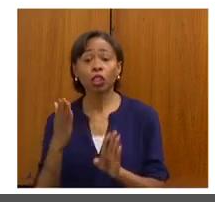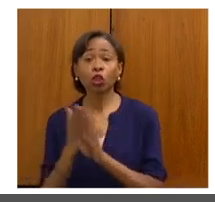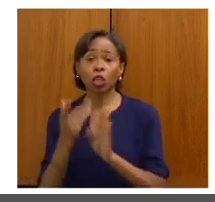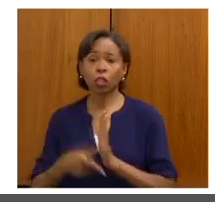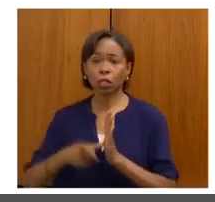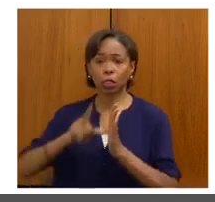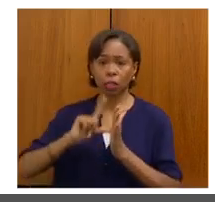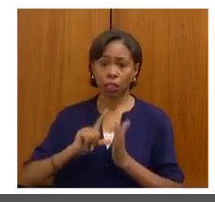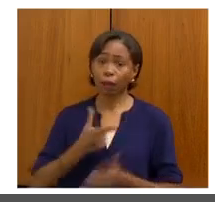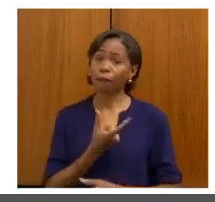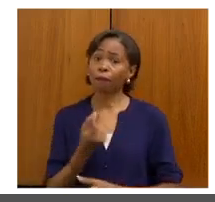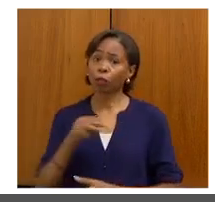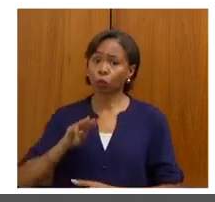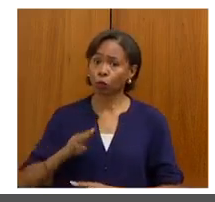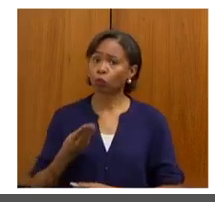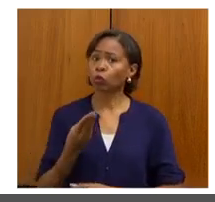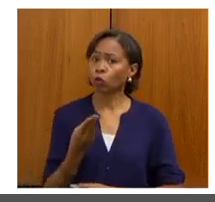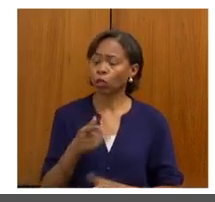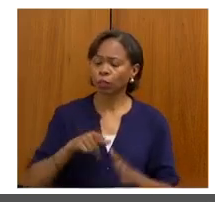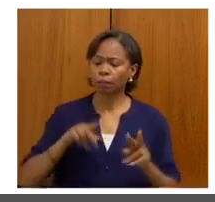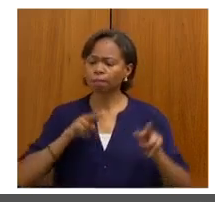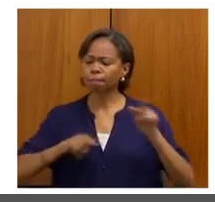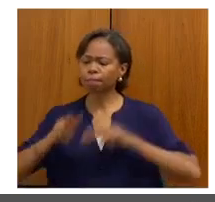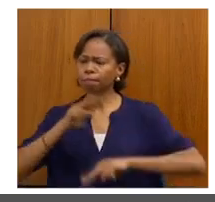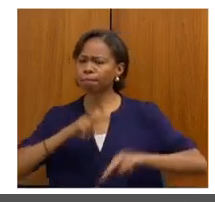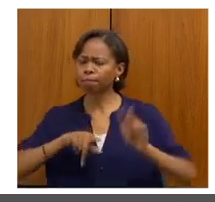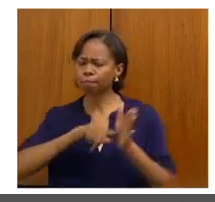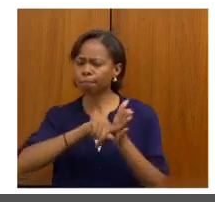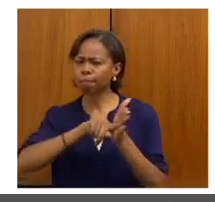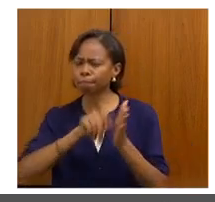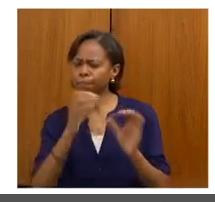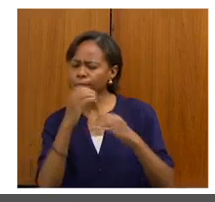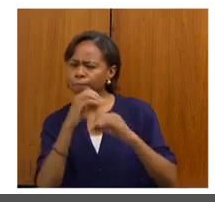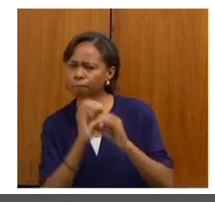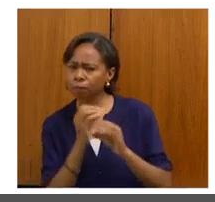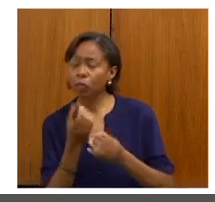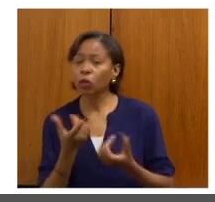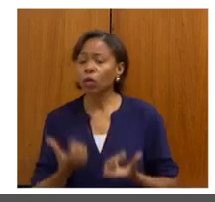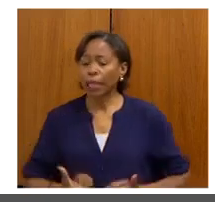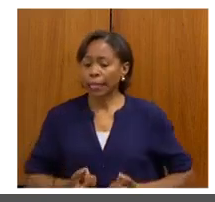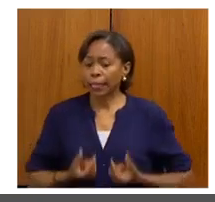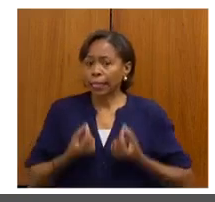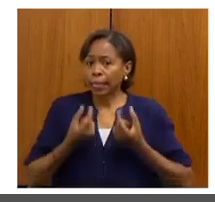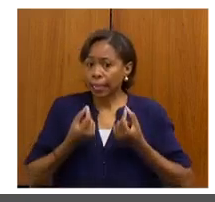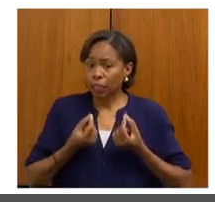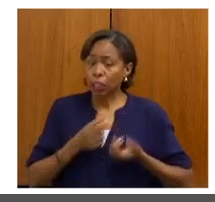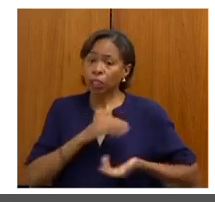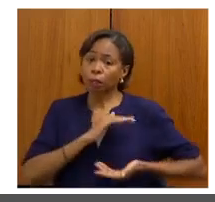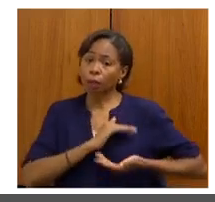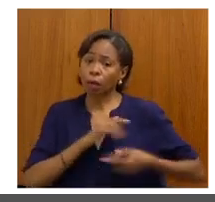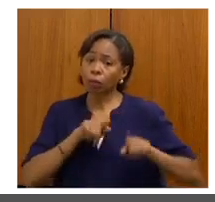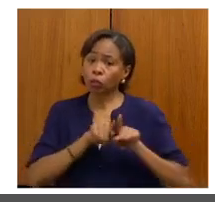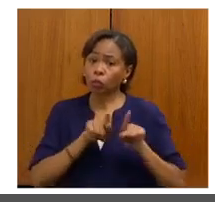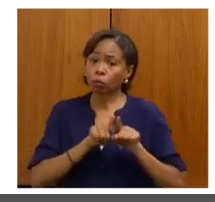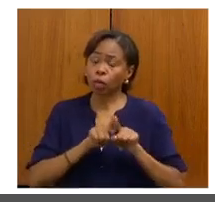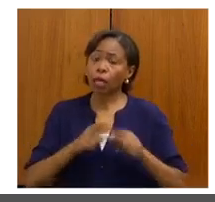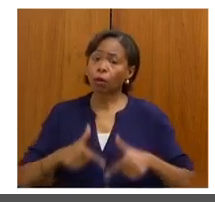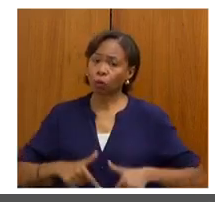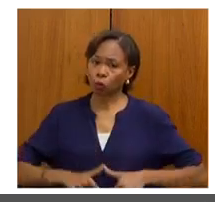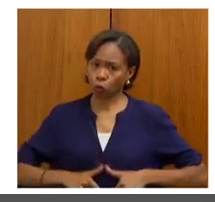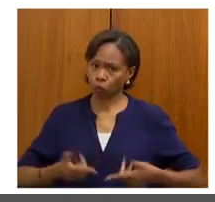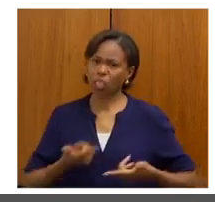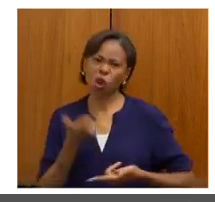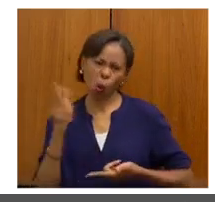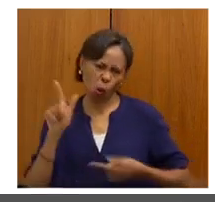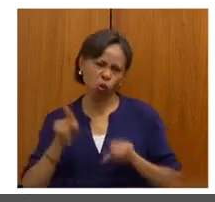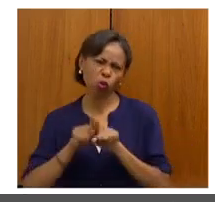fortalecimento e ampliação do acesso e rastreamento de diagnóstico de câncer de mama e colônia de útero, e, inicialmente, ampliação para os demais cânceres.